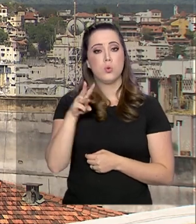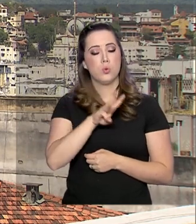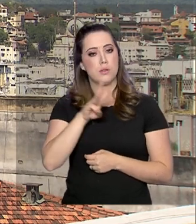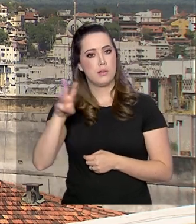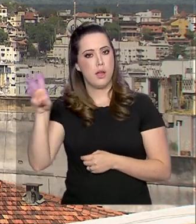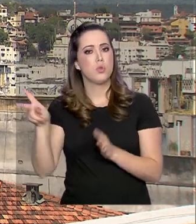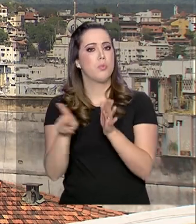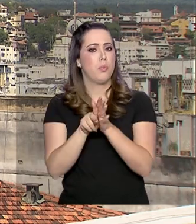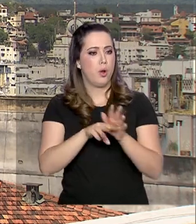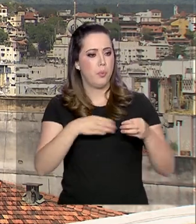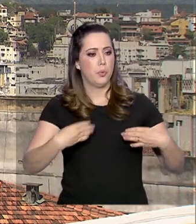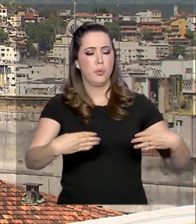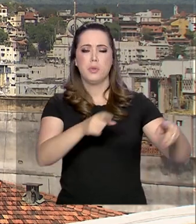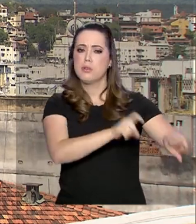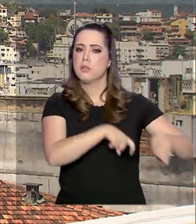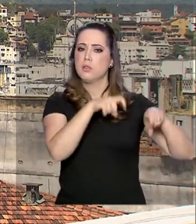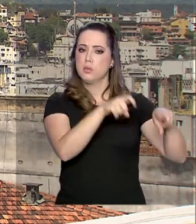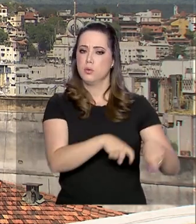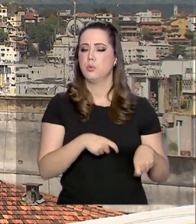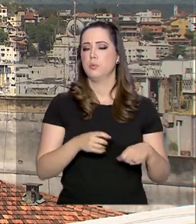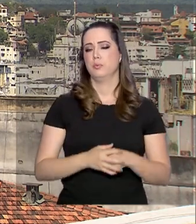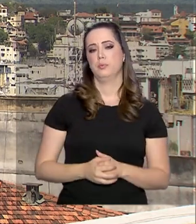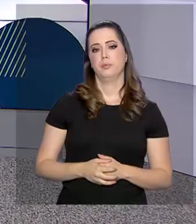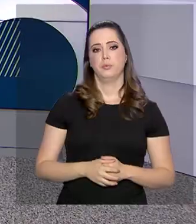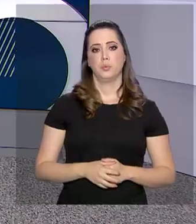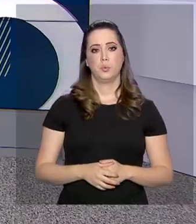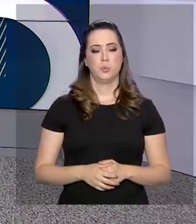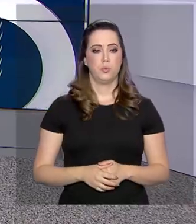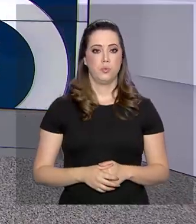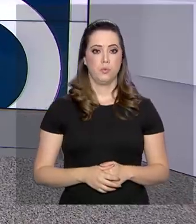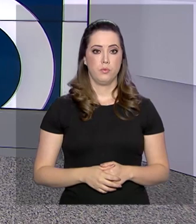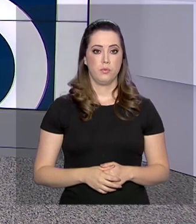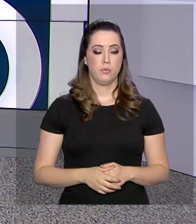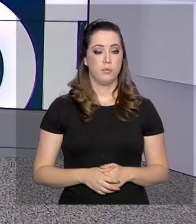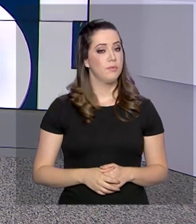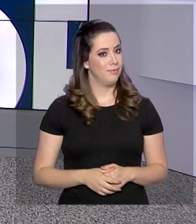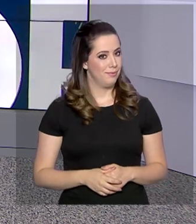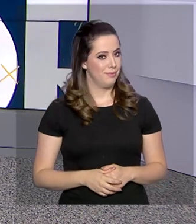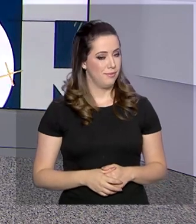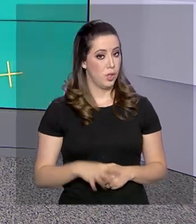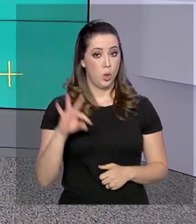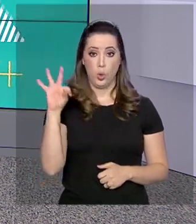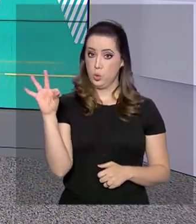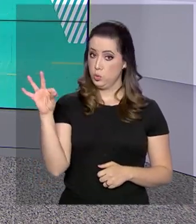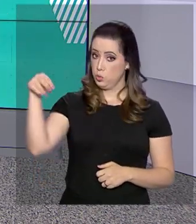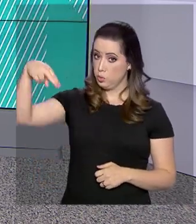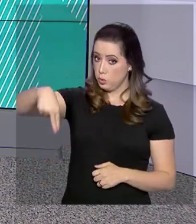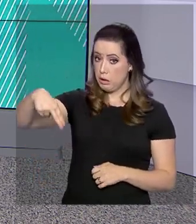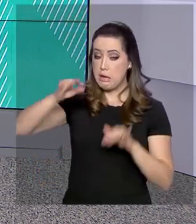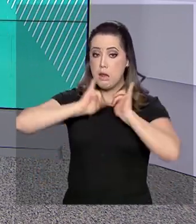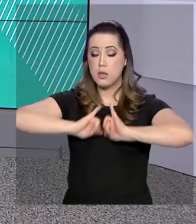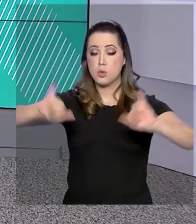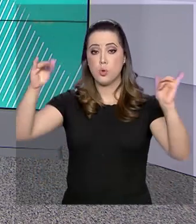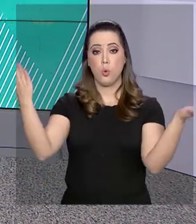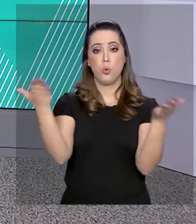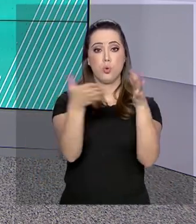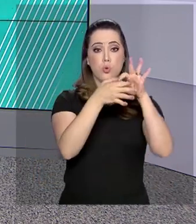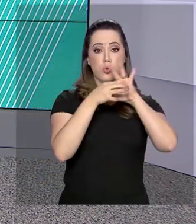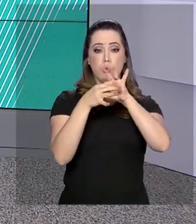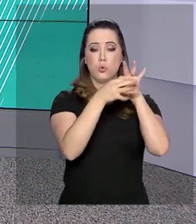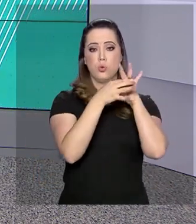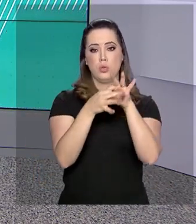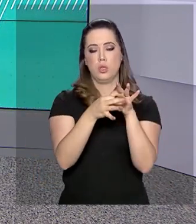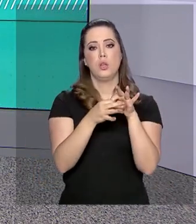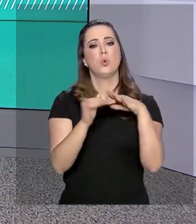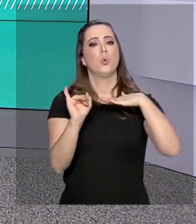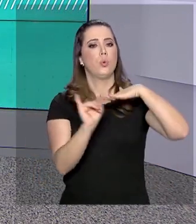Do Rio de Janeiro, Tiago Pimenta para o Governo Agora. O Tesouro Nacional lançou hoje, em parceria com o Instituto